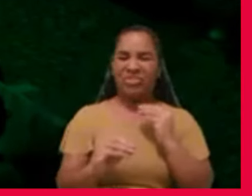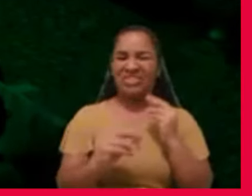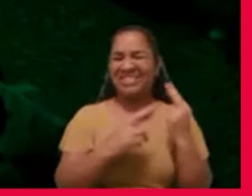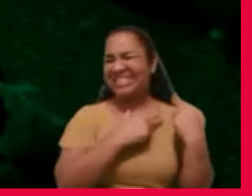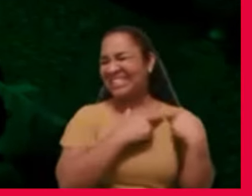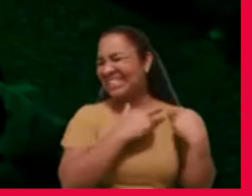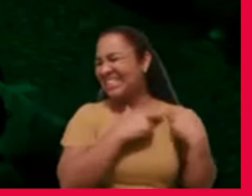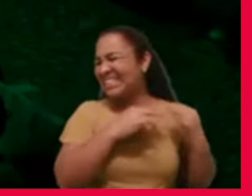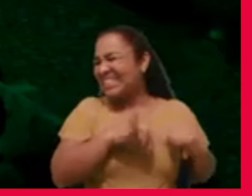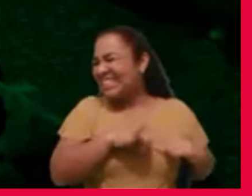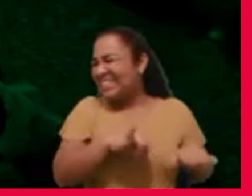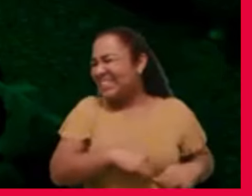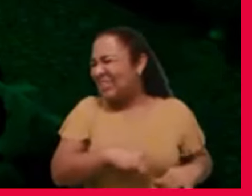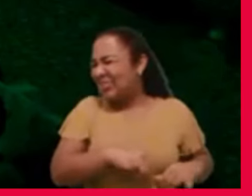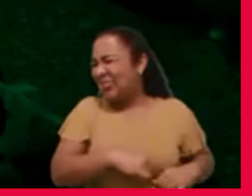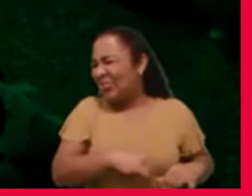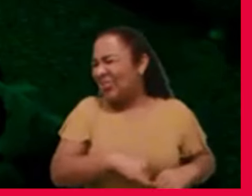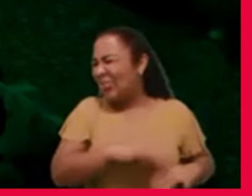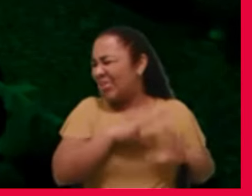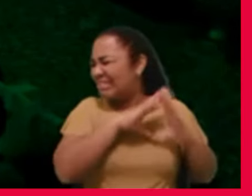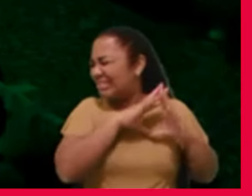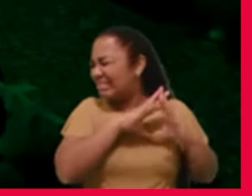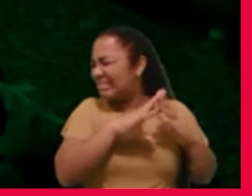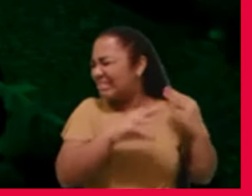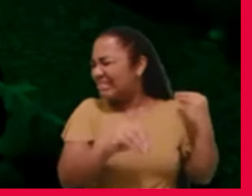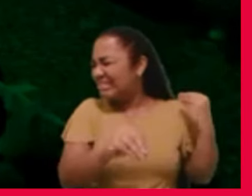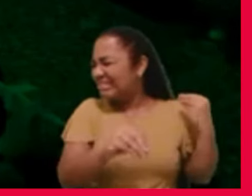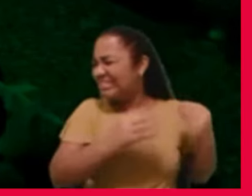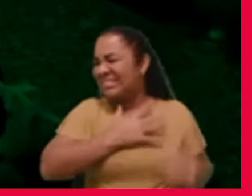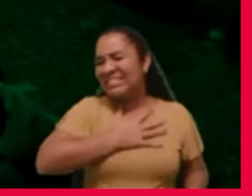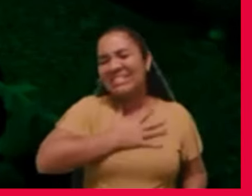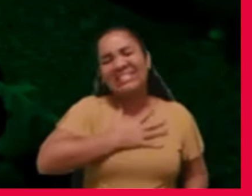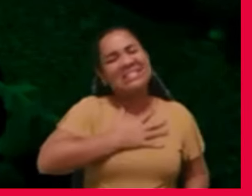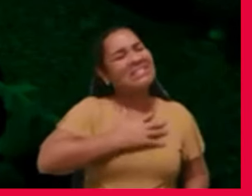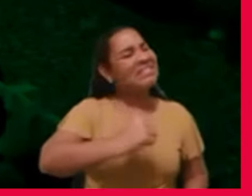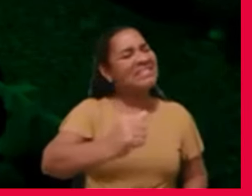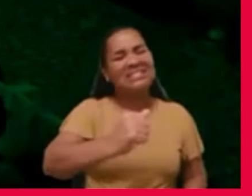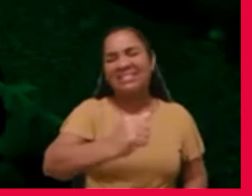e tombaram no abismo do alto auxílio.